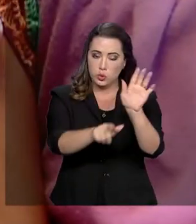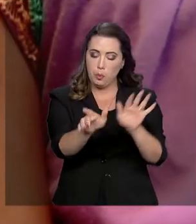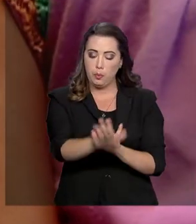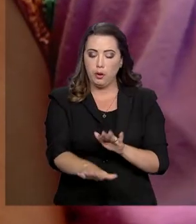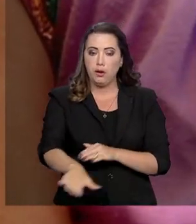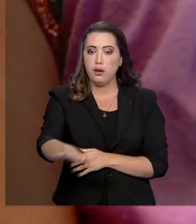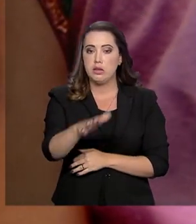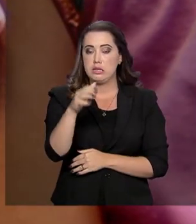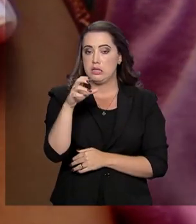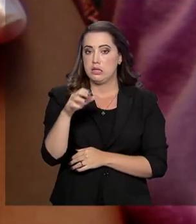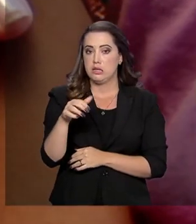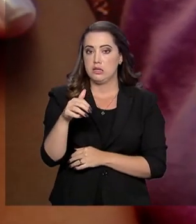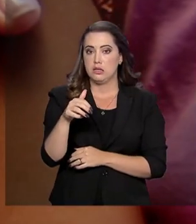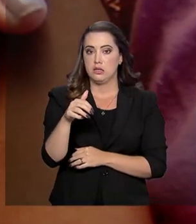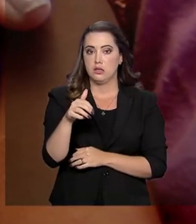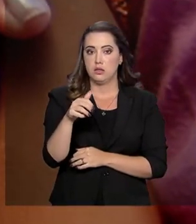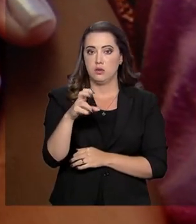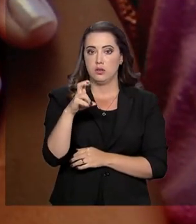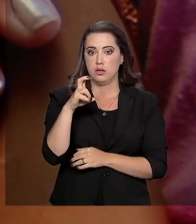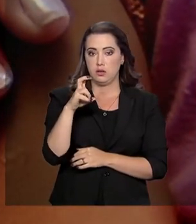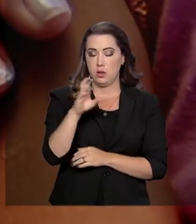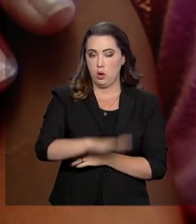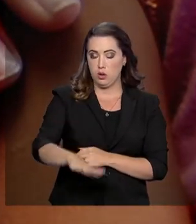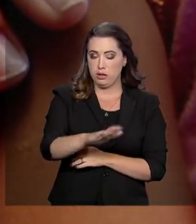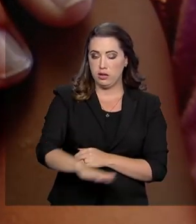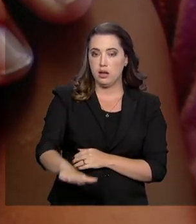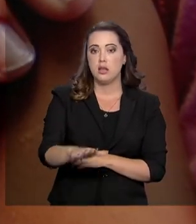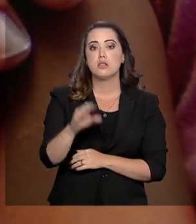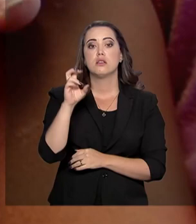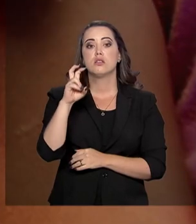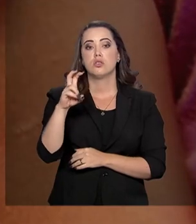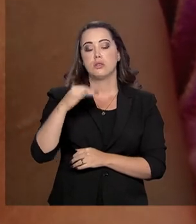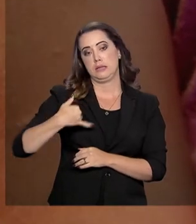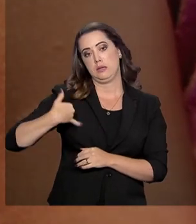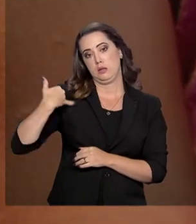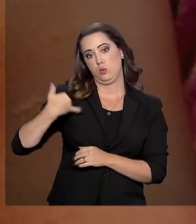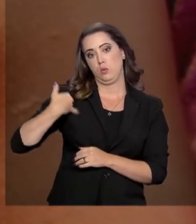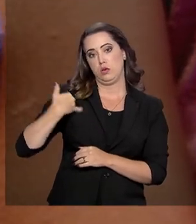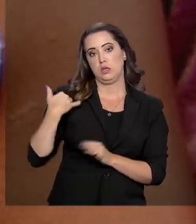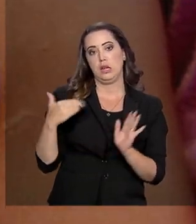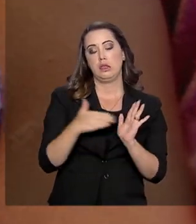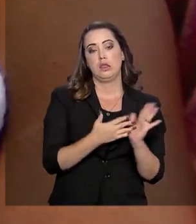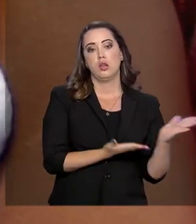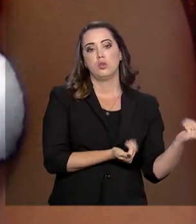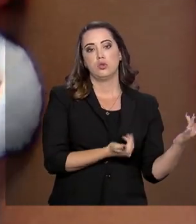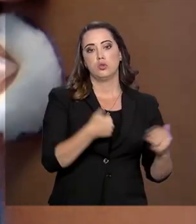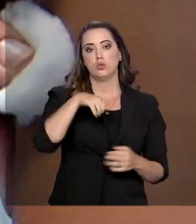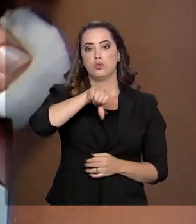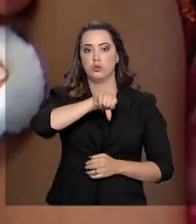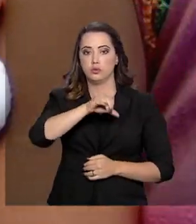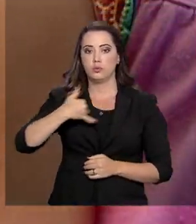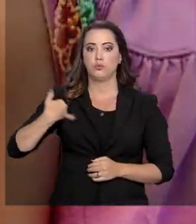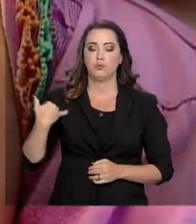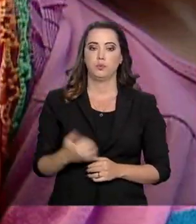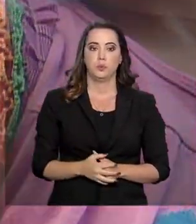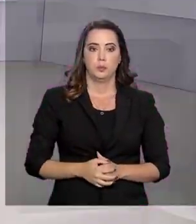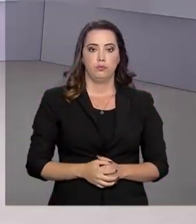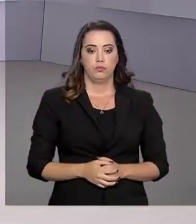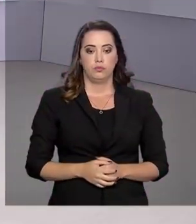crianças a partir de 15, perdão, a partir de 5 anos de idade até jovens com 19 anos.